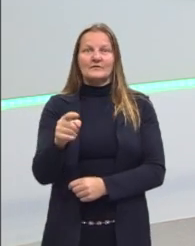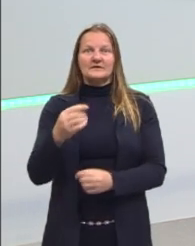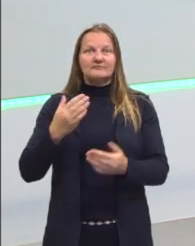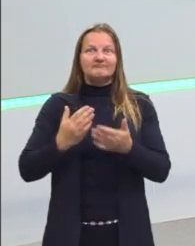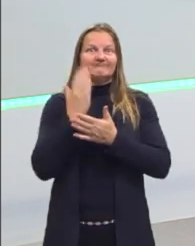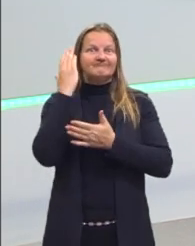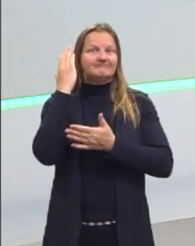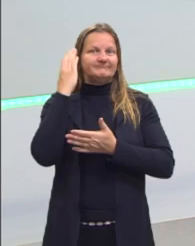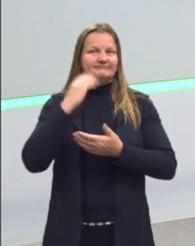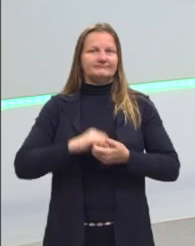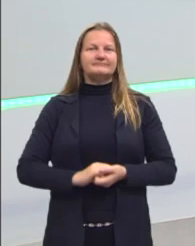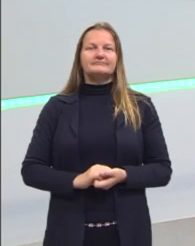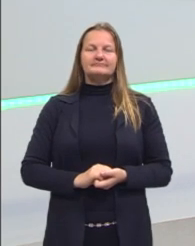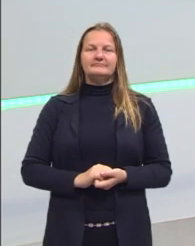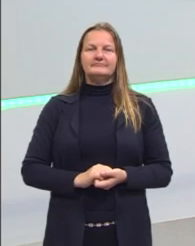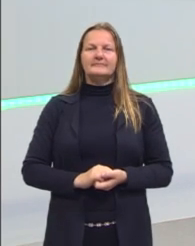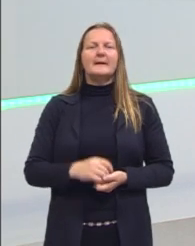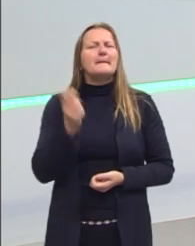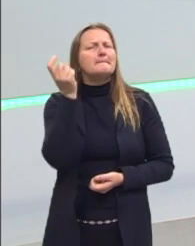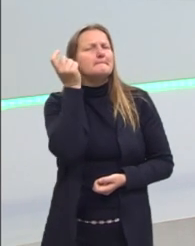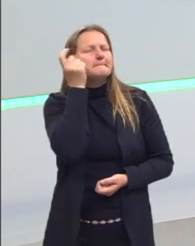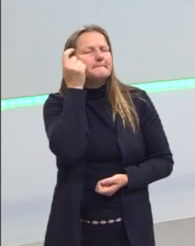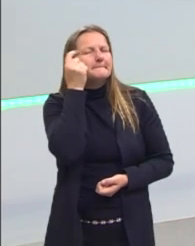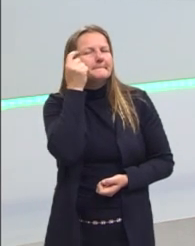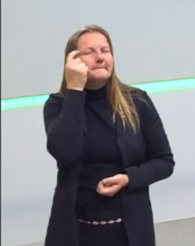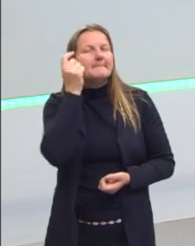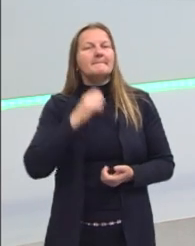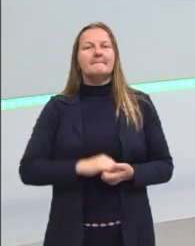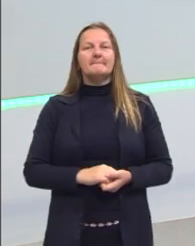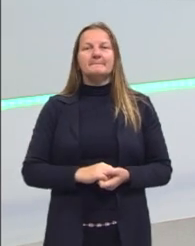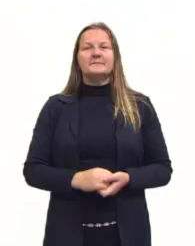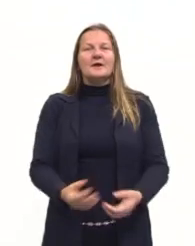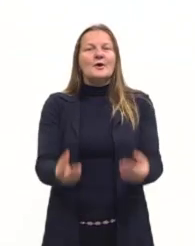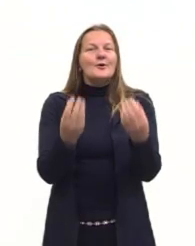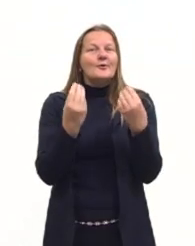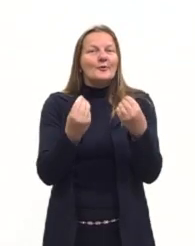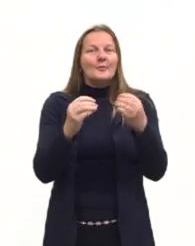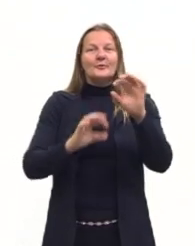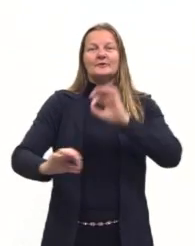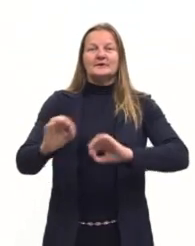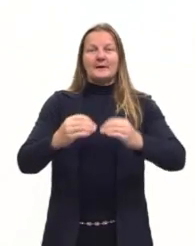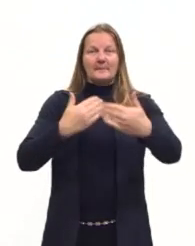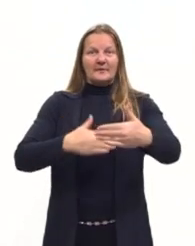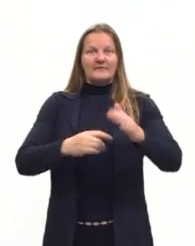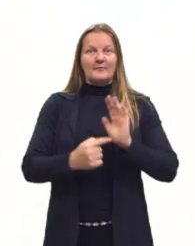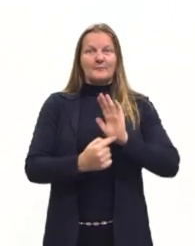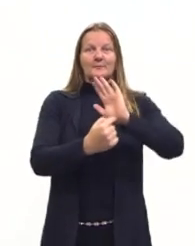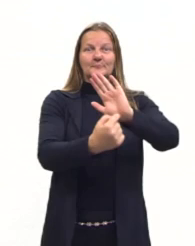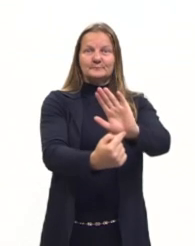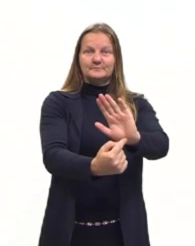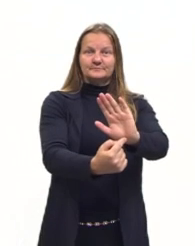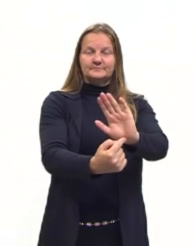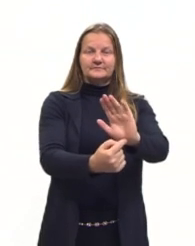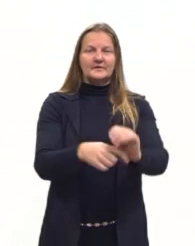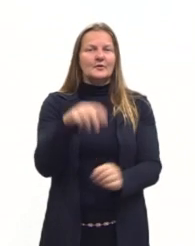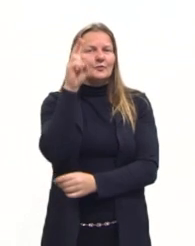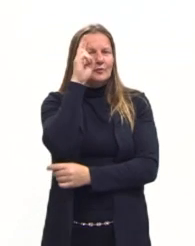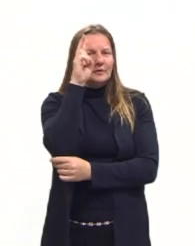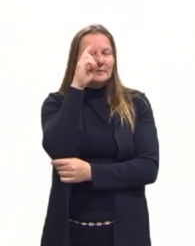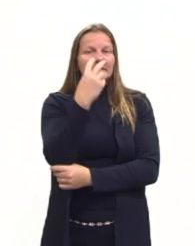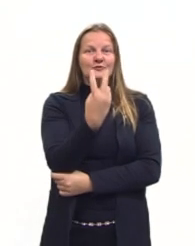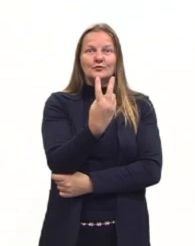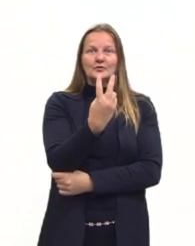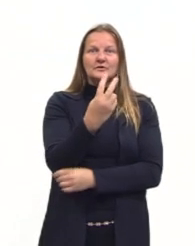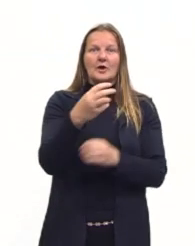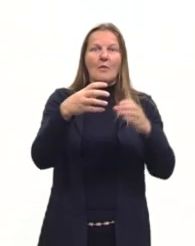resultado. Para pensar como é organizada a nossa prova, eu lembrei das duas